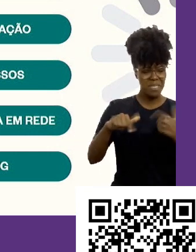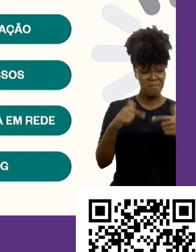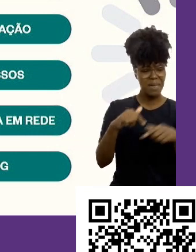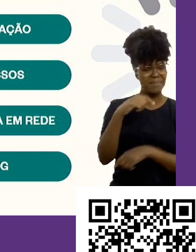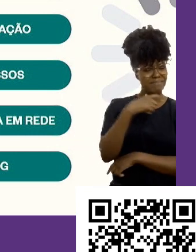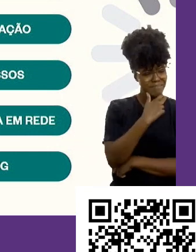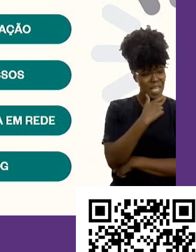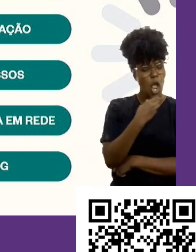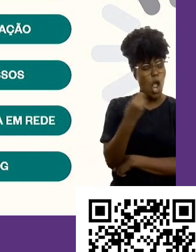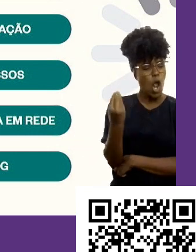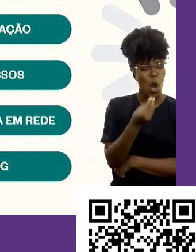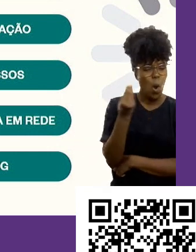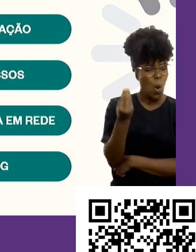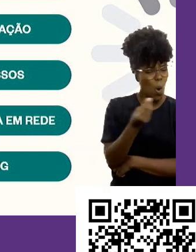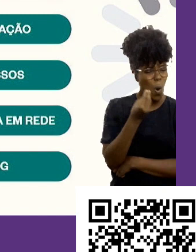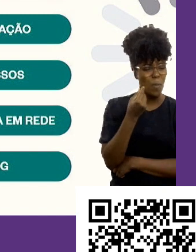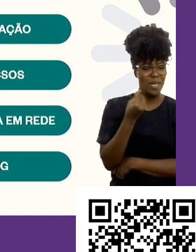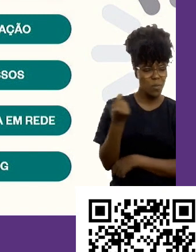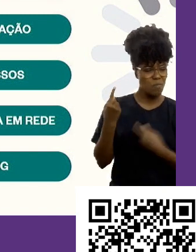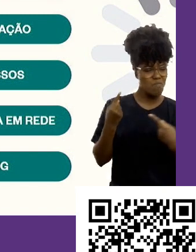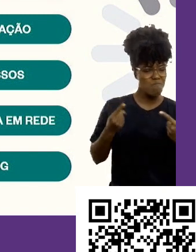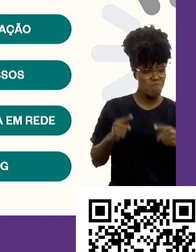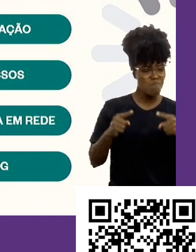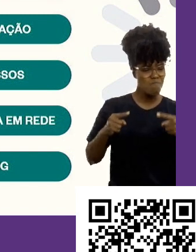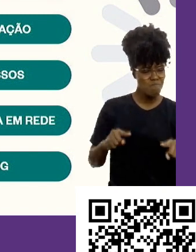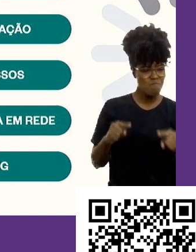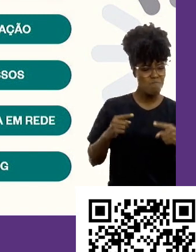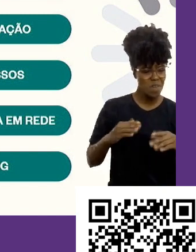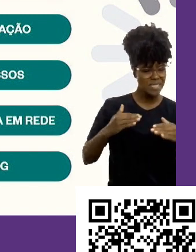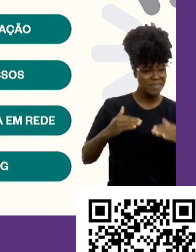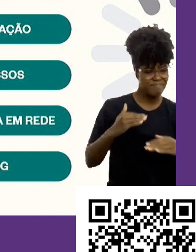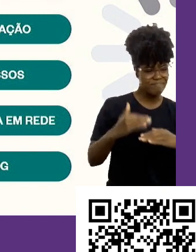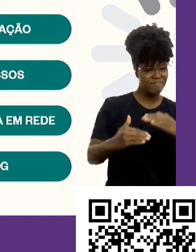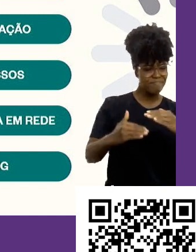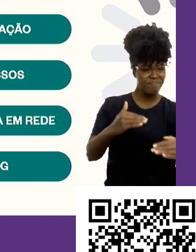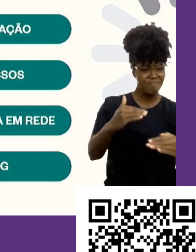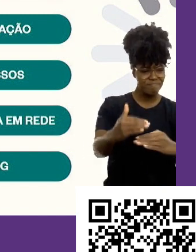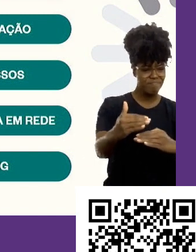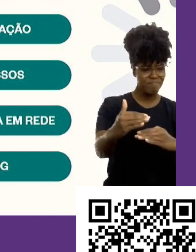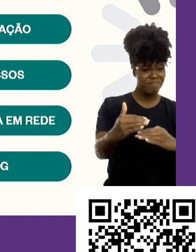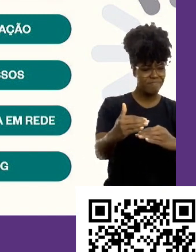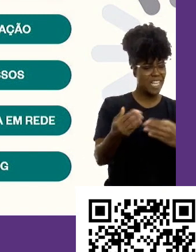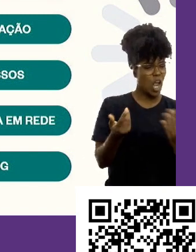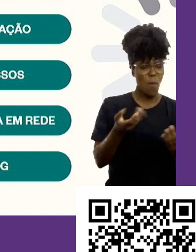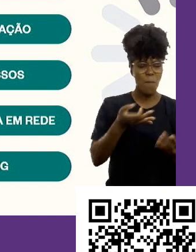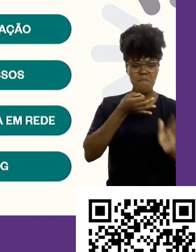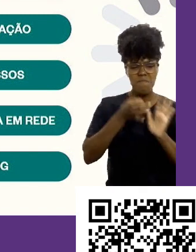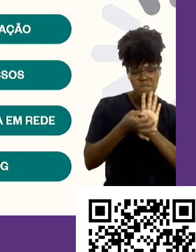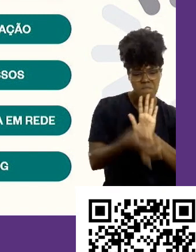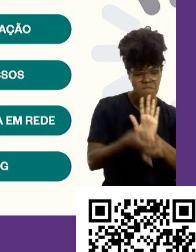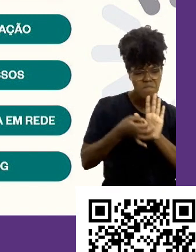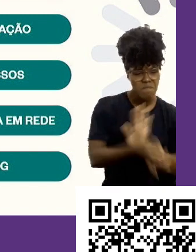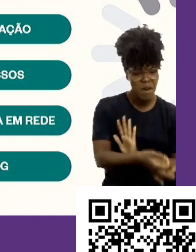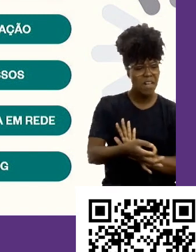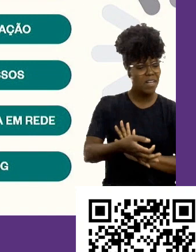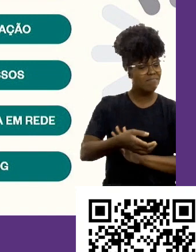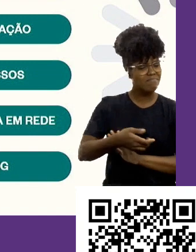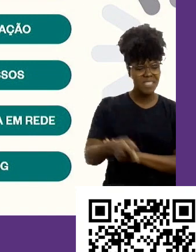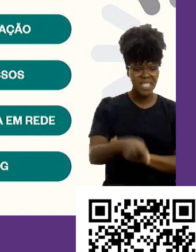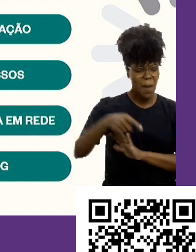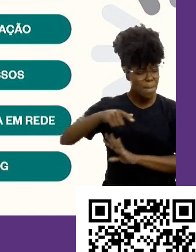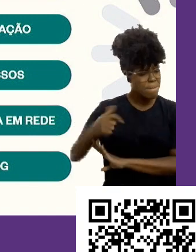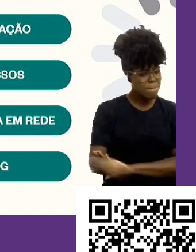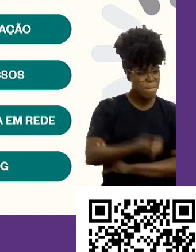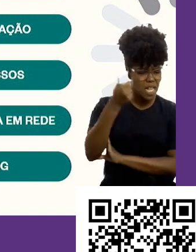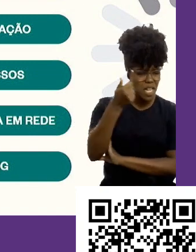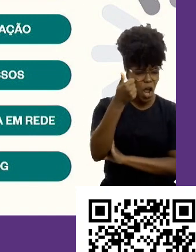como que eu posso criticar isso aqui no bom sentido? Como que eu posso sugerir uma nova forma de fazer algo?